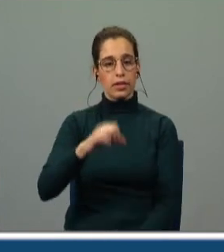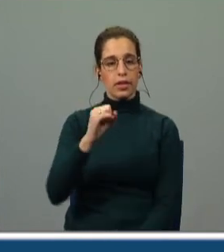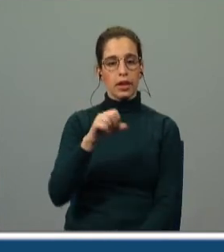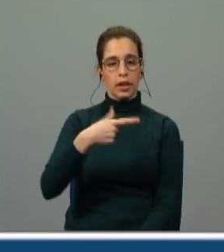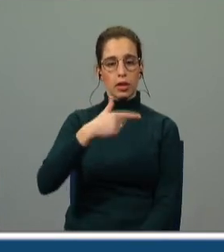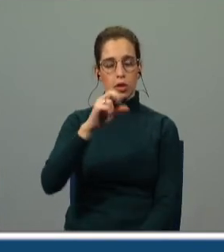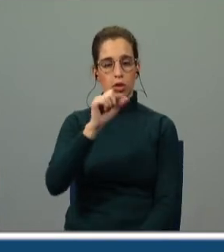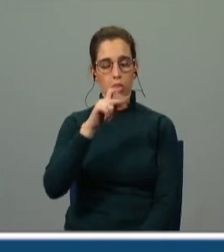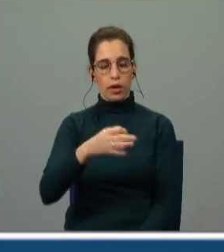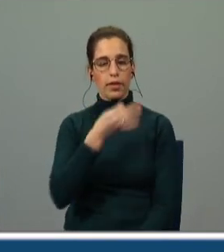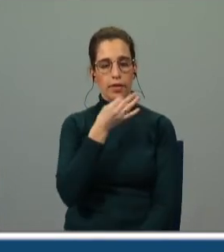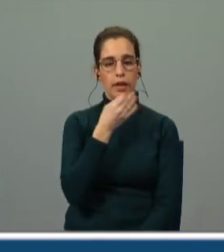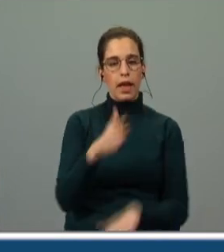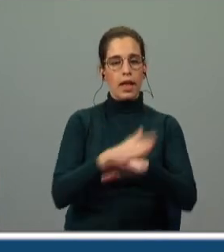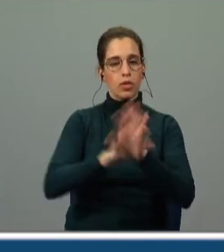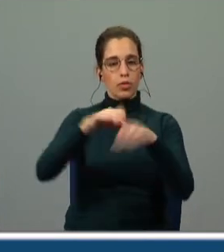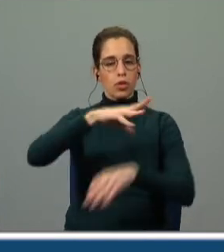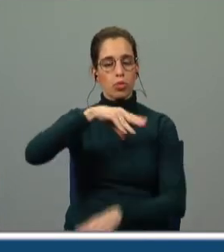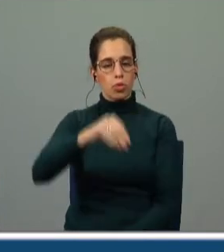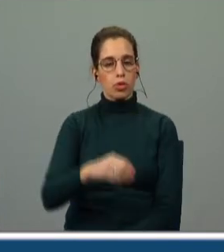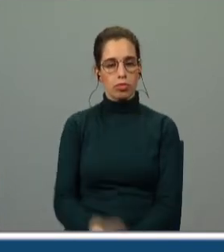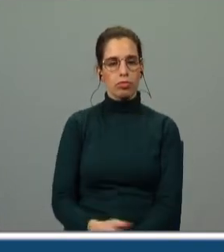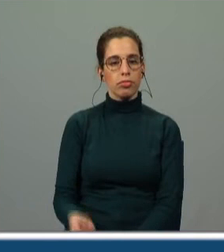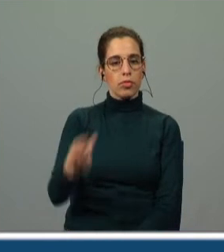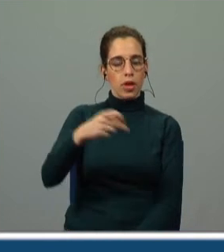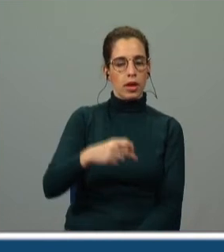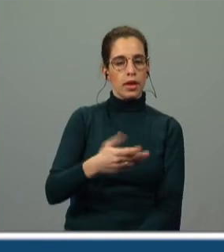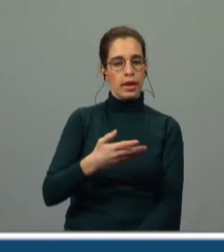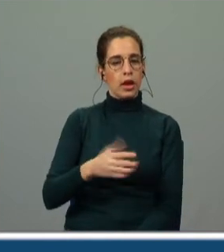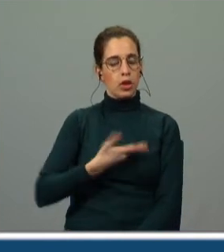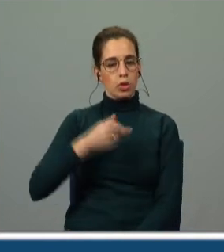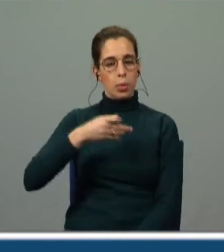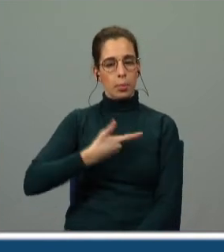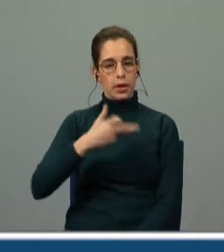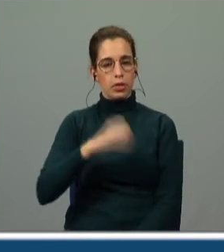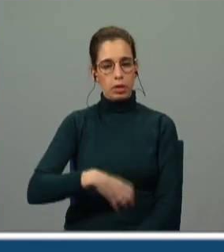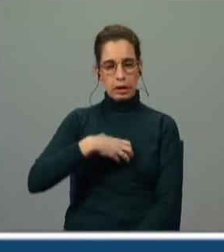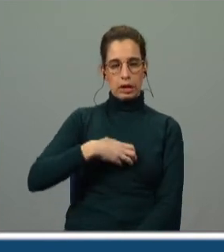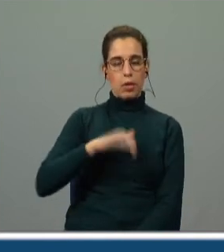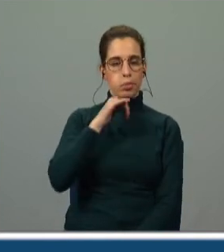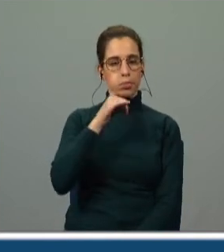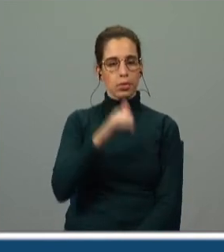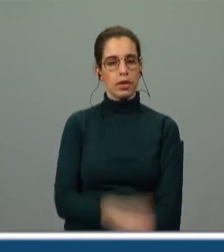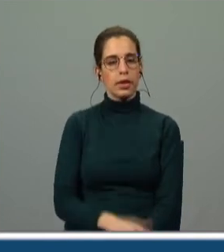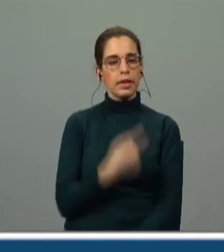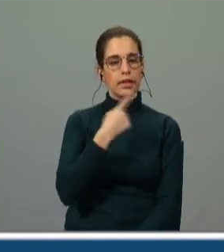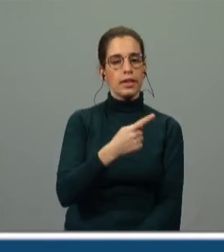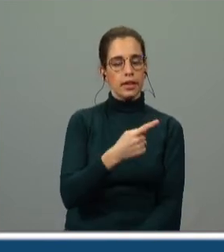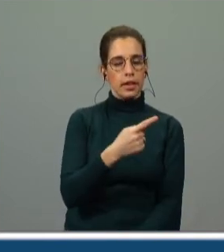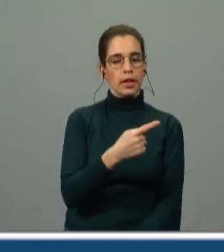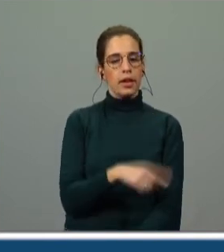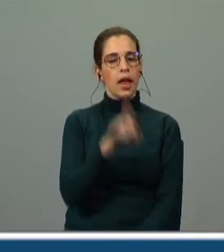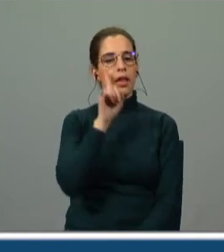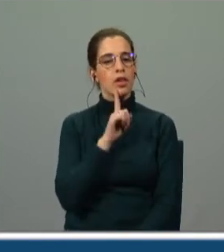mundo despertar sem Dom Pedro sentir e dizer às donzelas que o luar é o aceno do amado que há de vir e